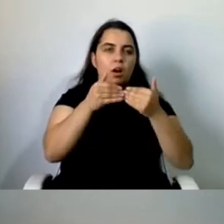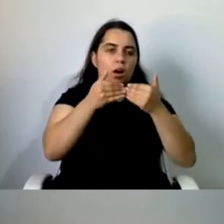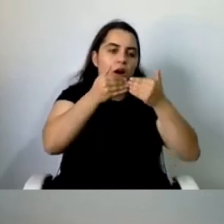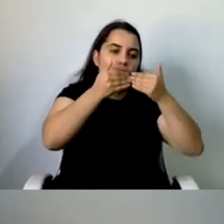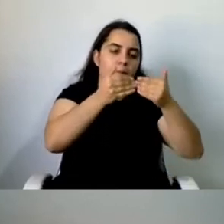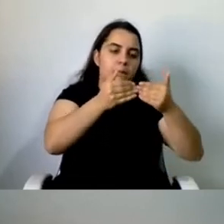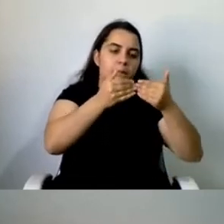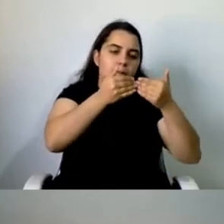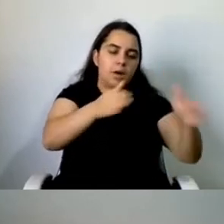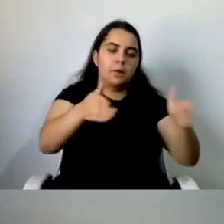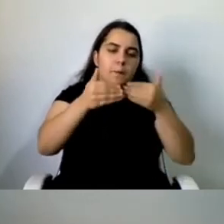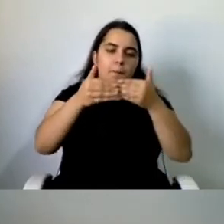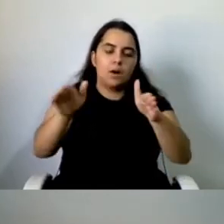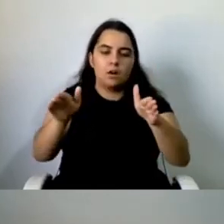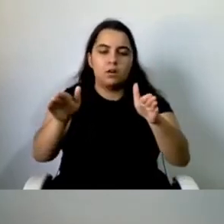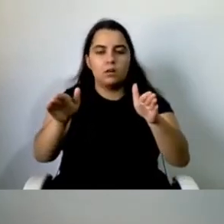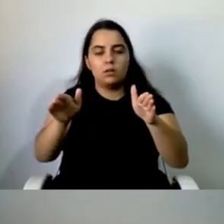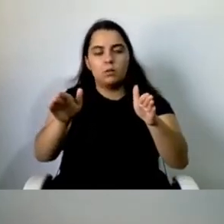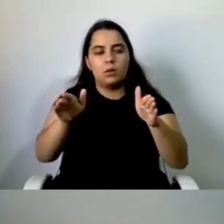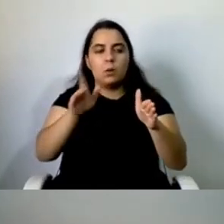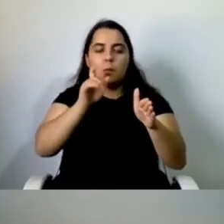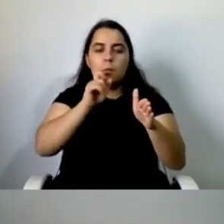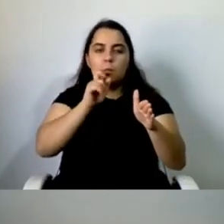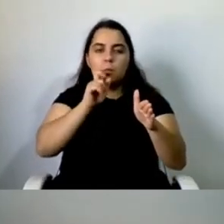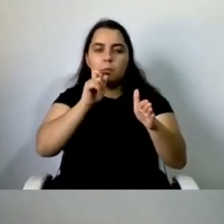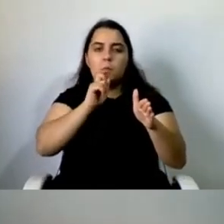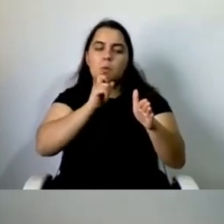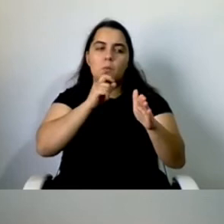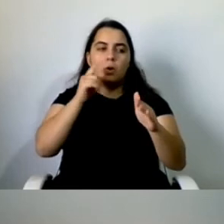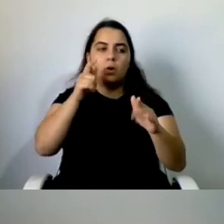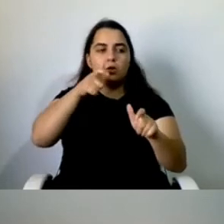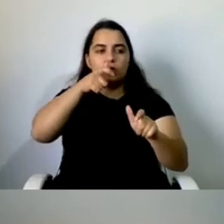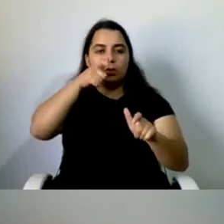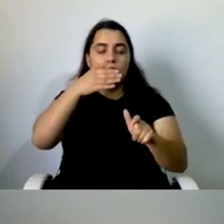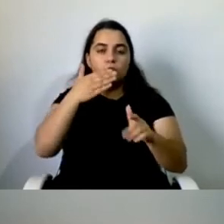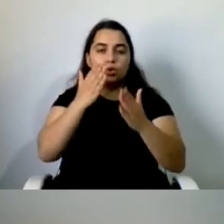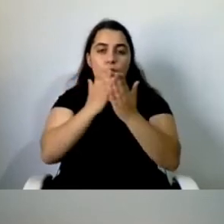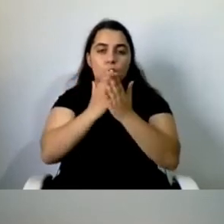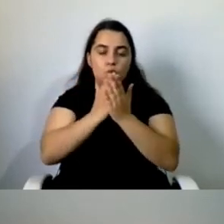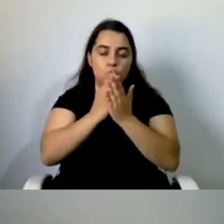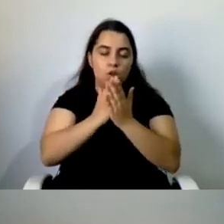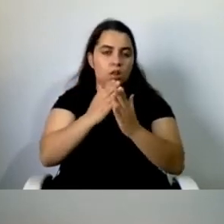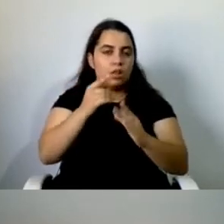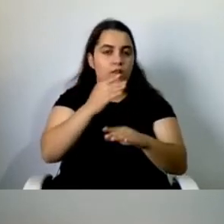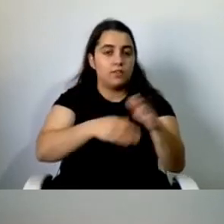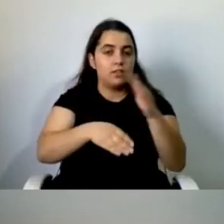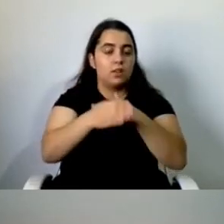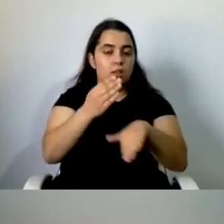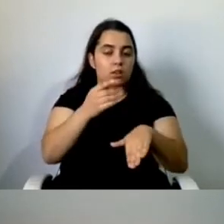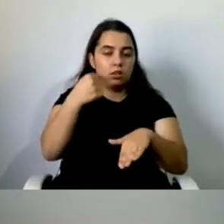pessoas, aos estudantes com deficiência. porque nós temos que conjugar